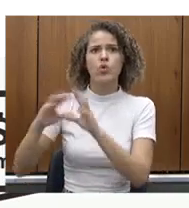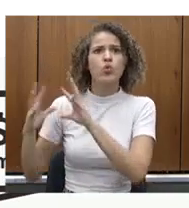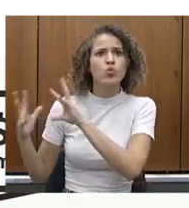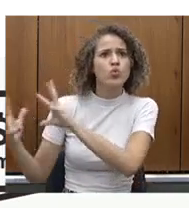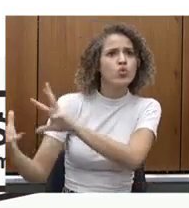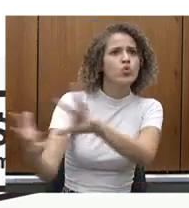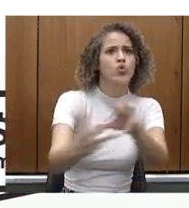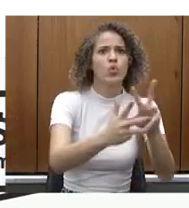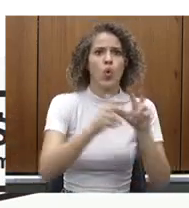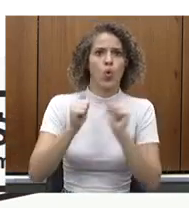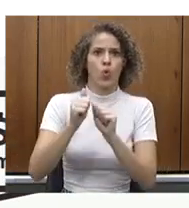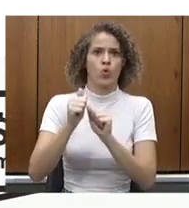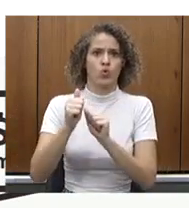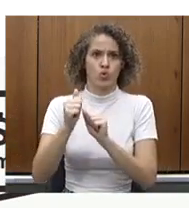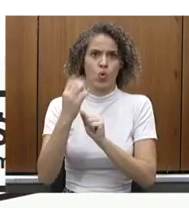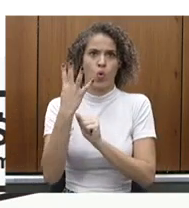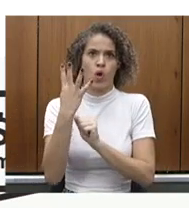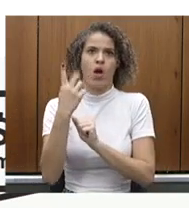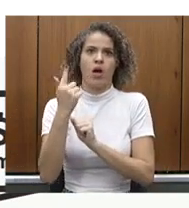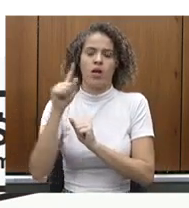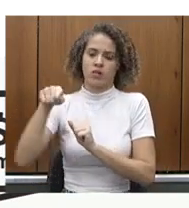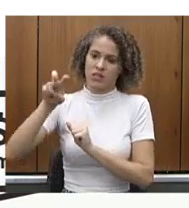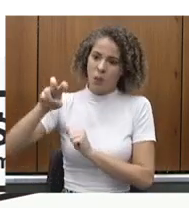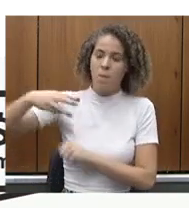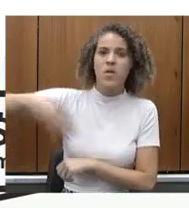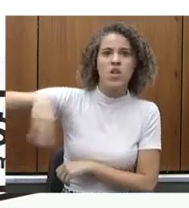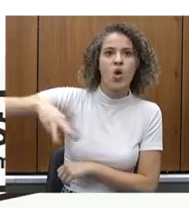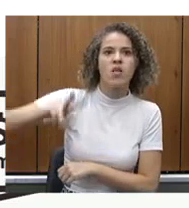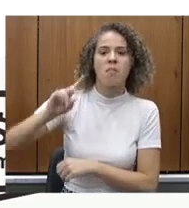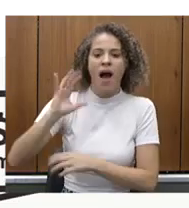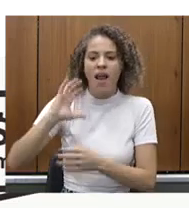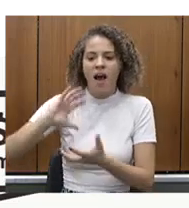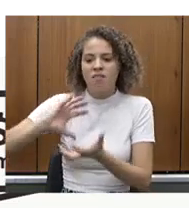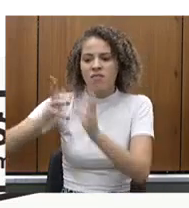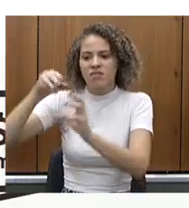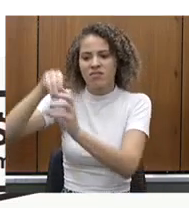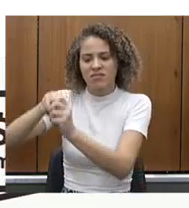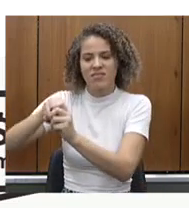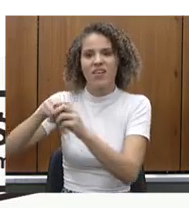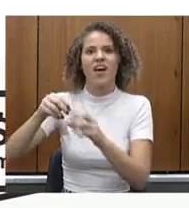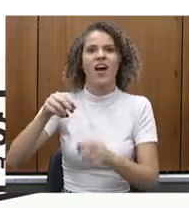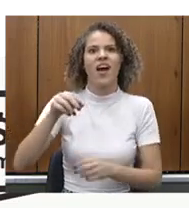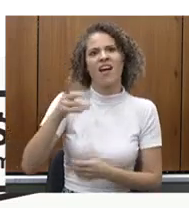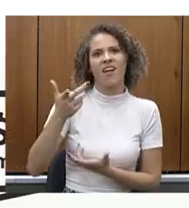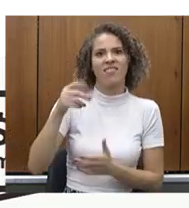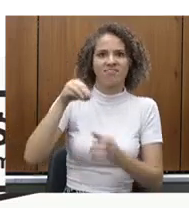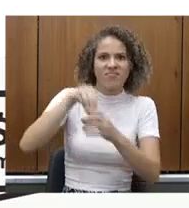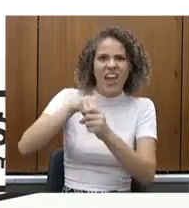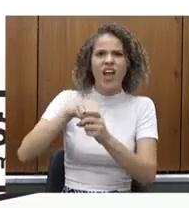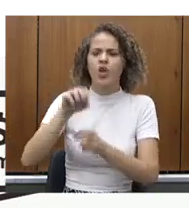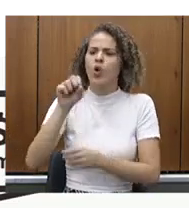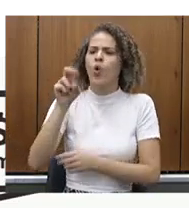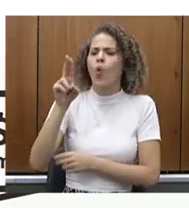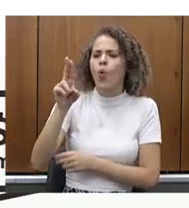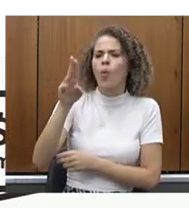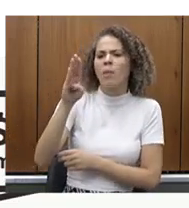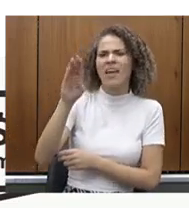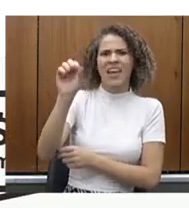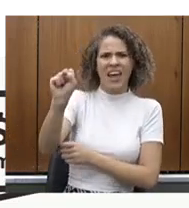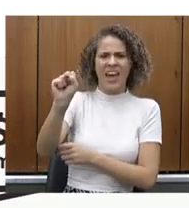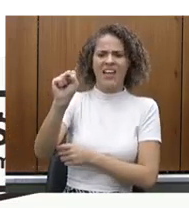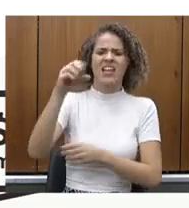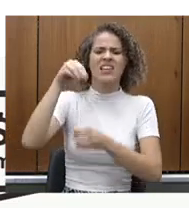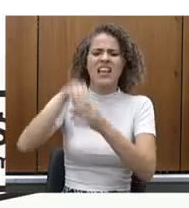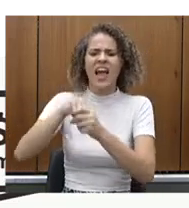municípios do Estado para poder reformar as suas UBS, como reformar um telhado, pintar uma parede, trocar um